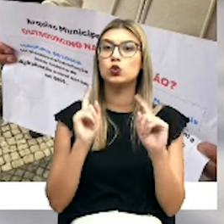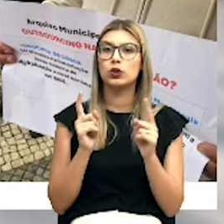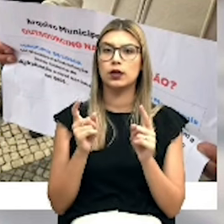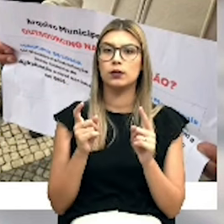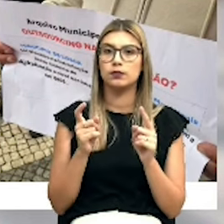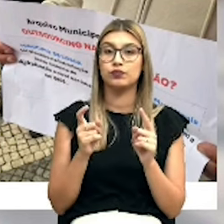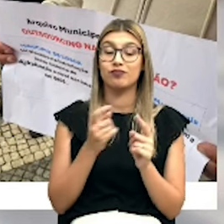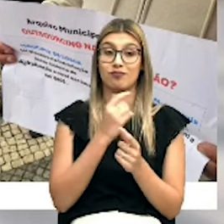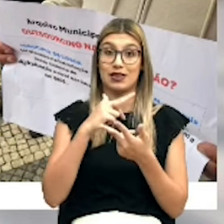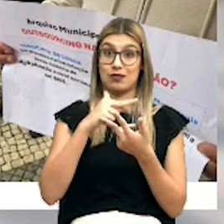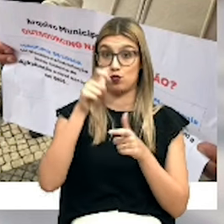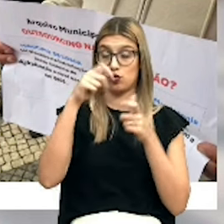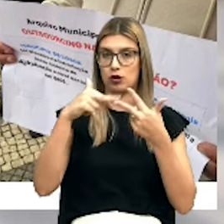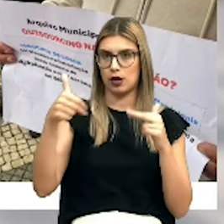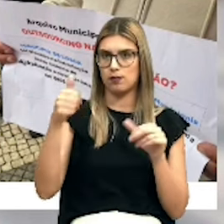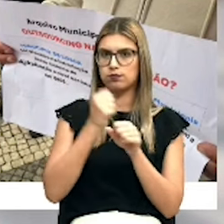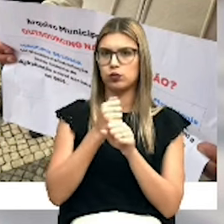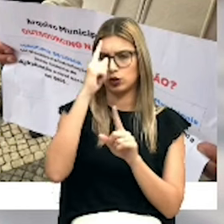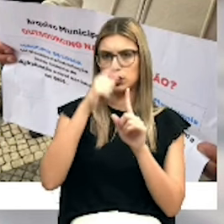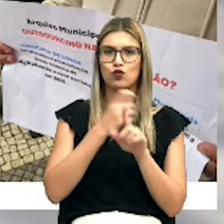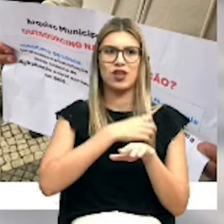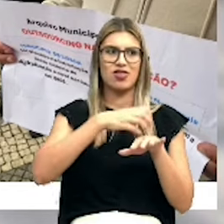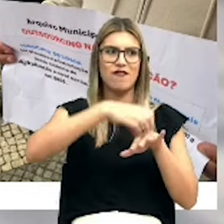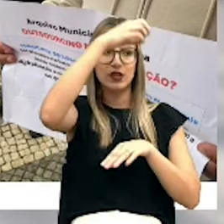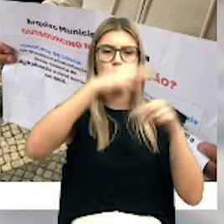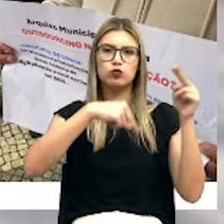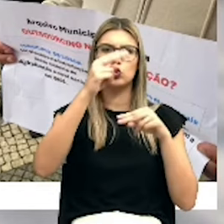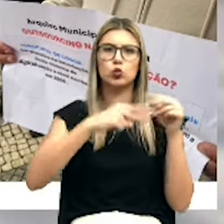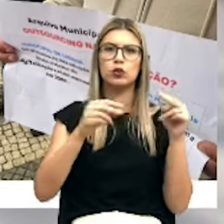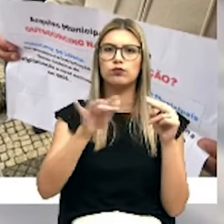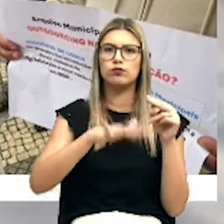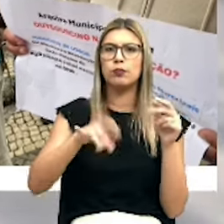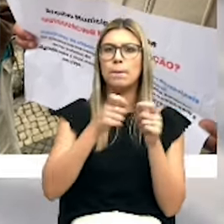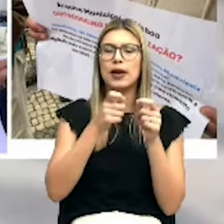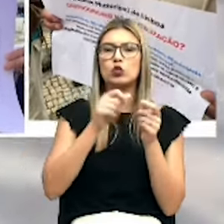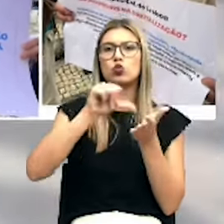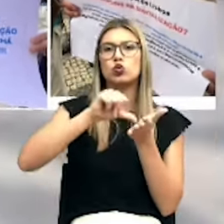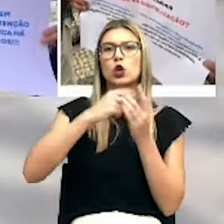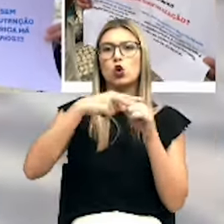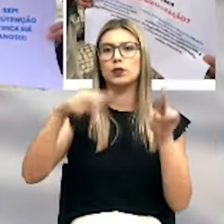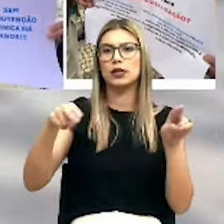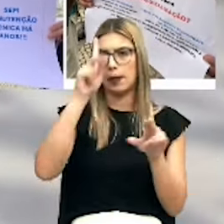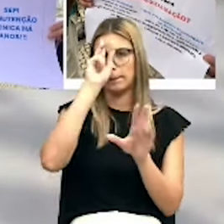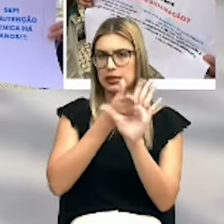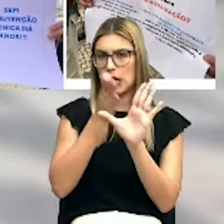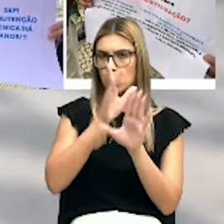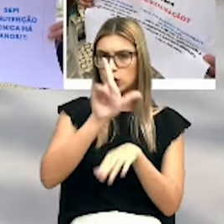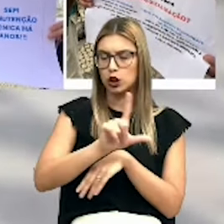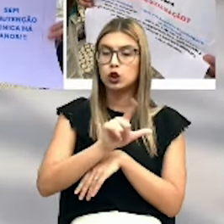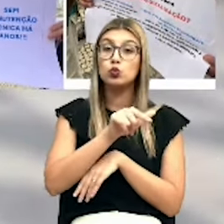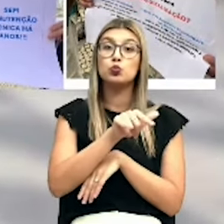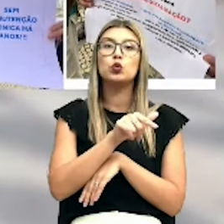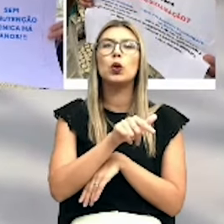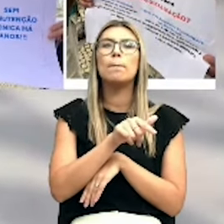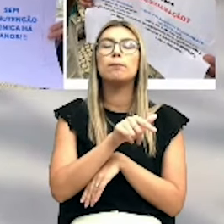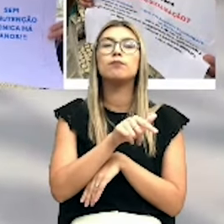Câmara de construir um edifício de raiz na zona das Calvanas, próxima do Centro Hospitalar Psiquiatra de Lisboa, que acolheria alguns